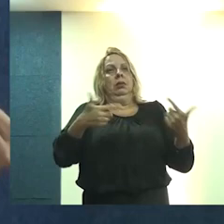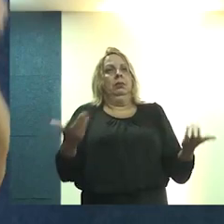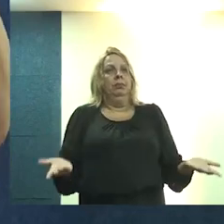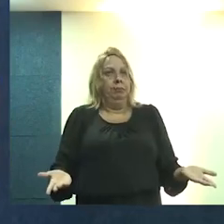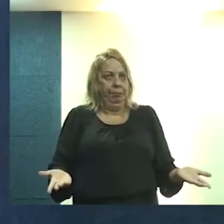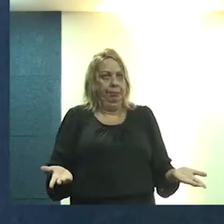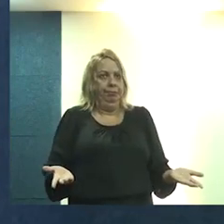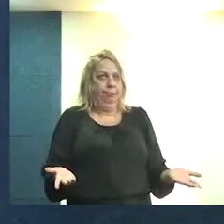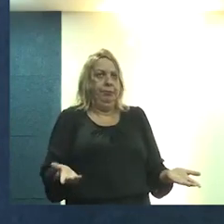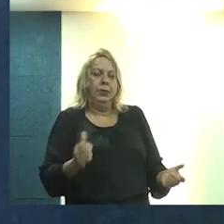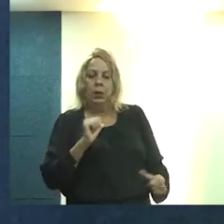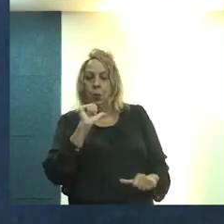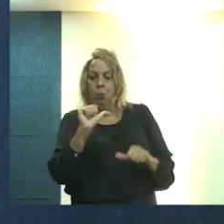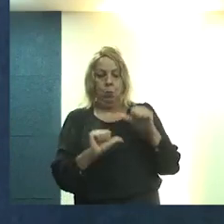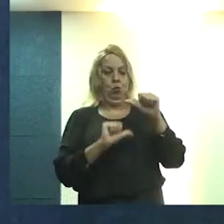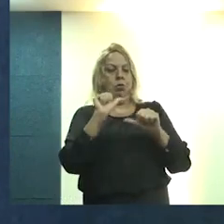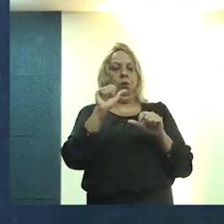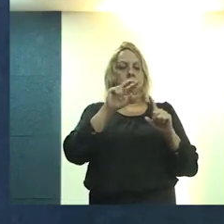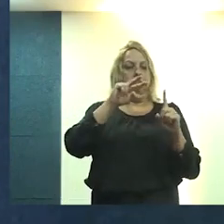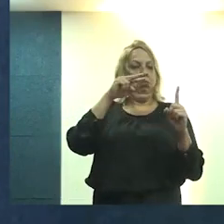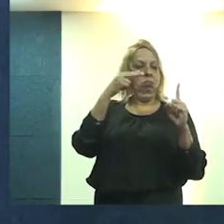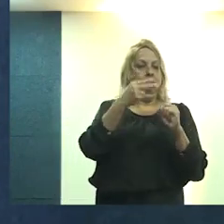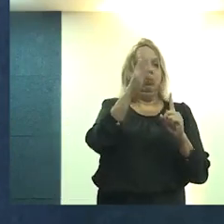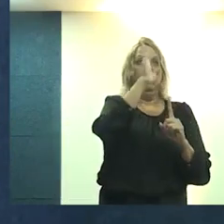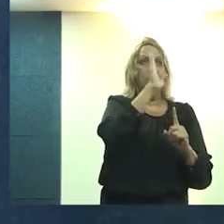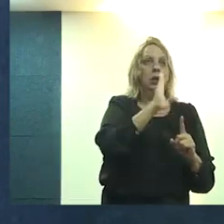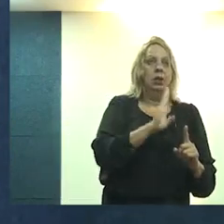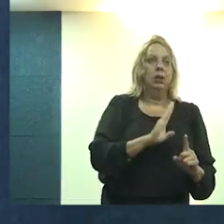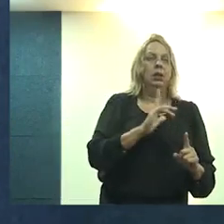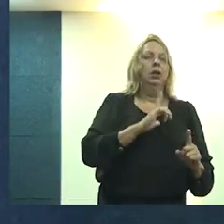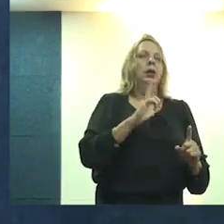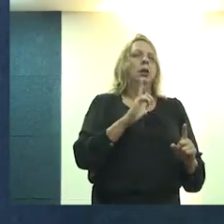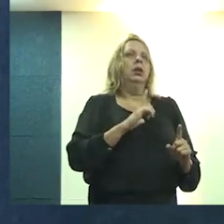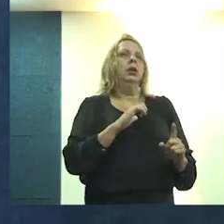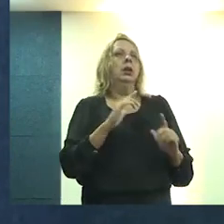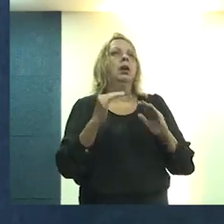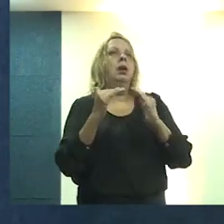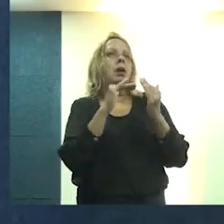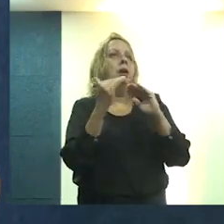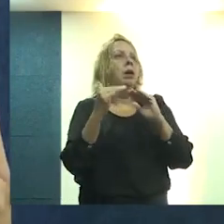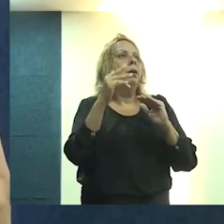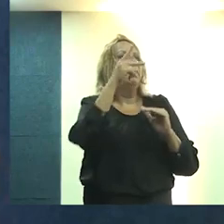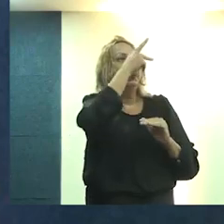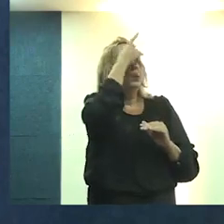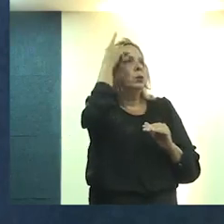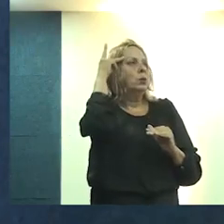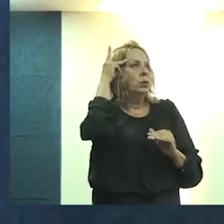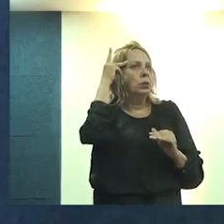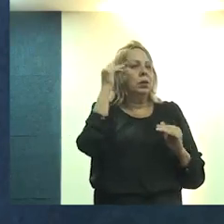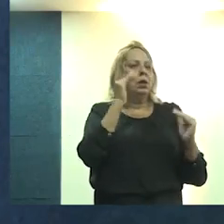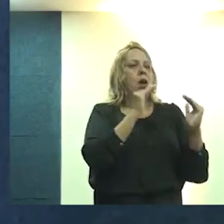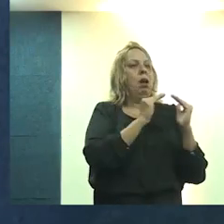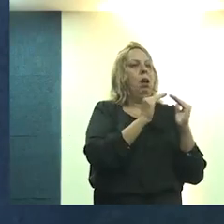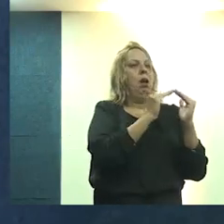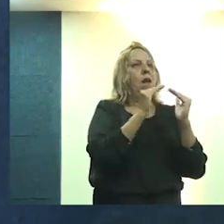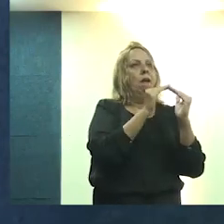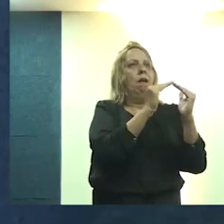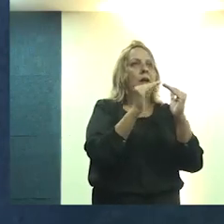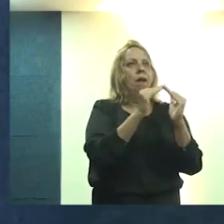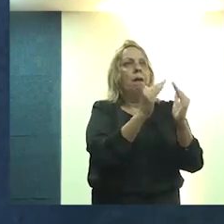é ação e mudar o olhar. Enquanto o Brasil ficar tratando a habitação popular com conjuntos